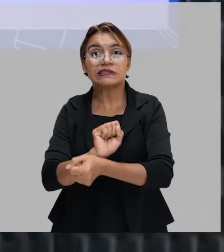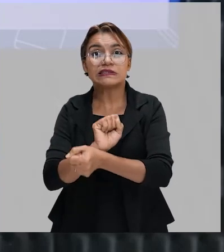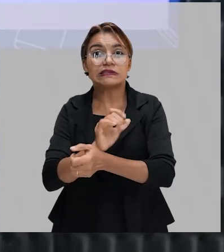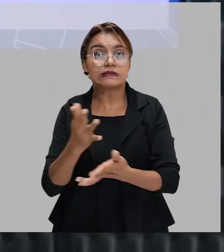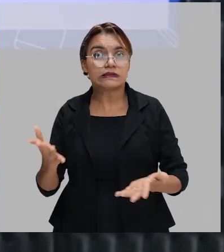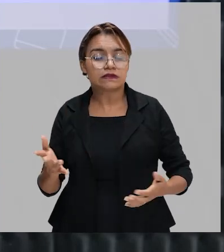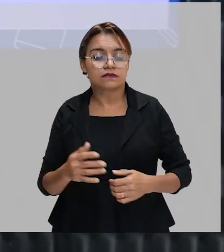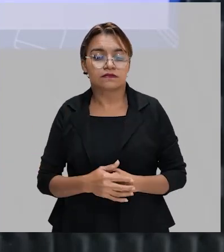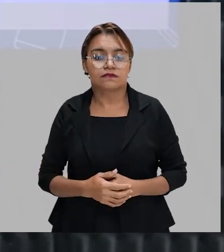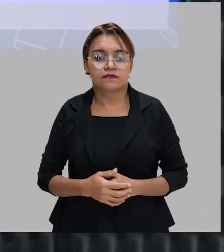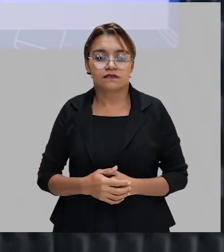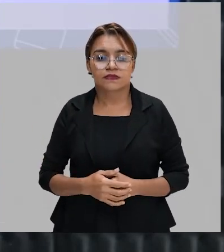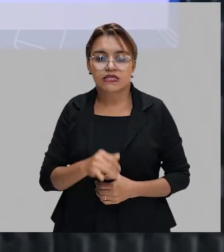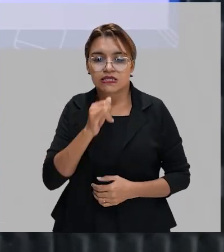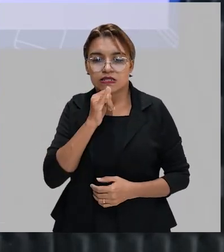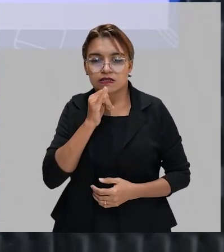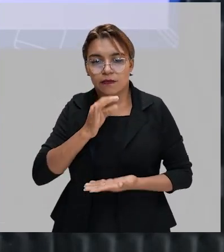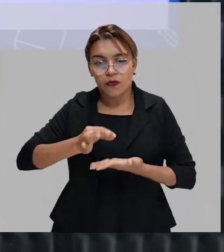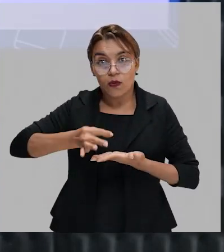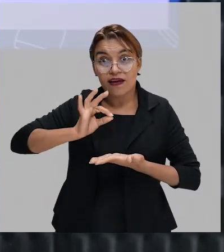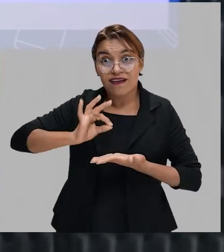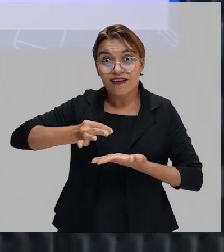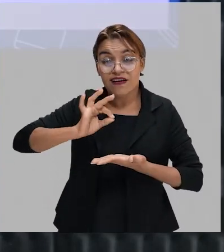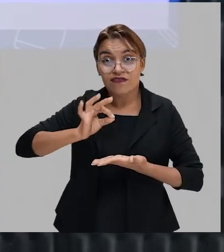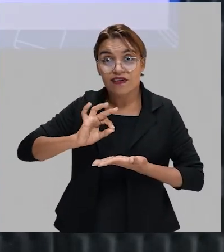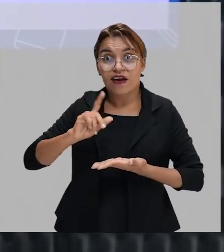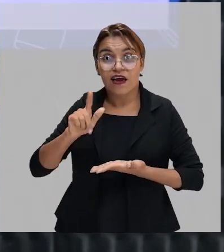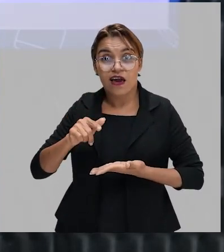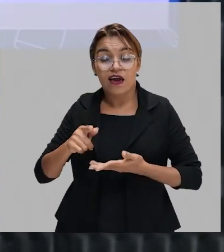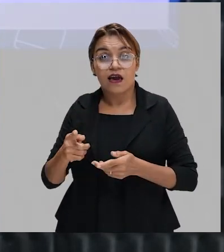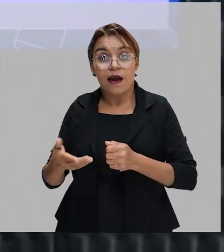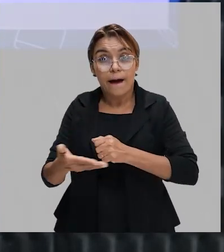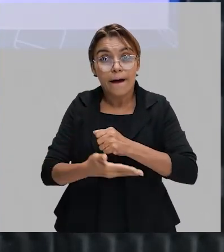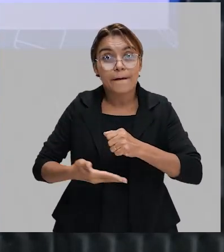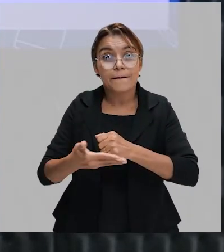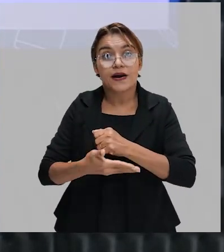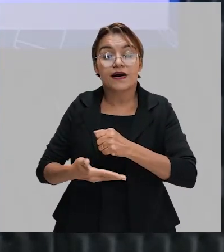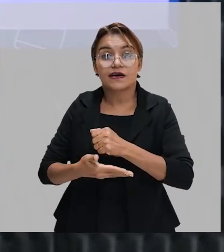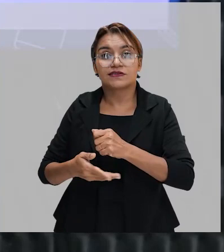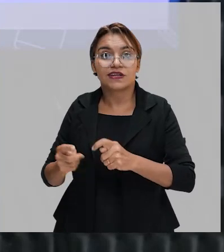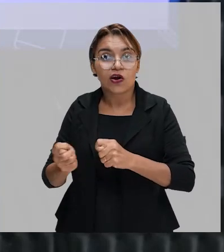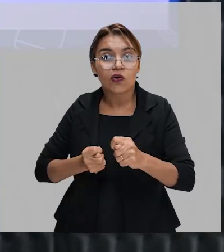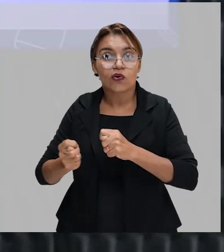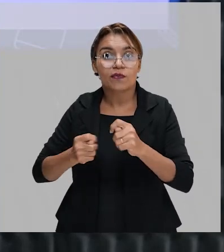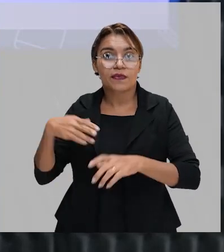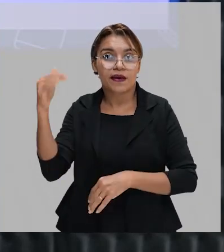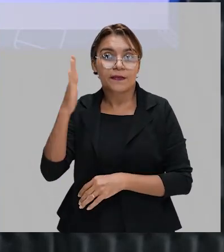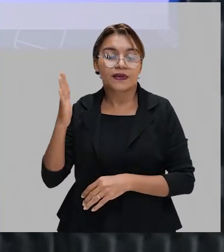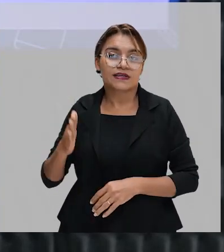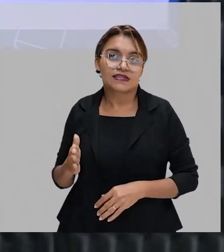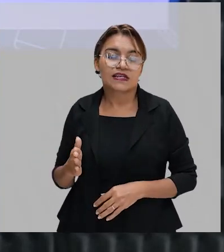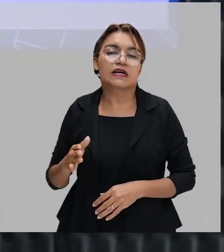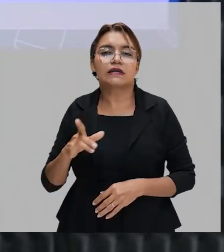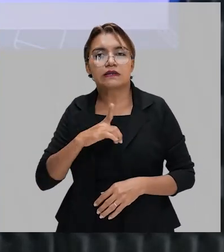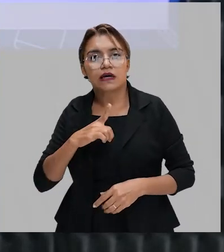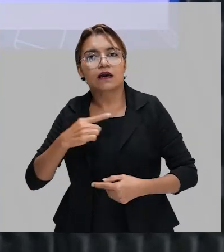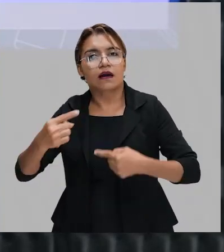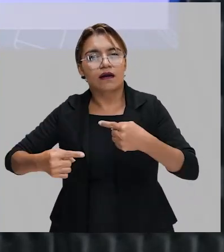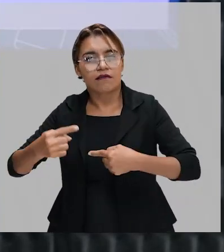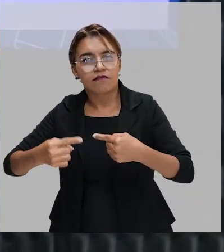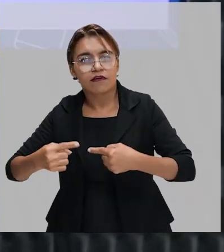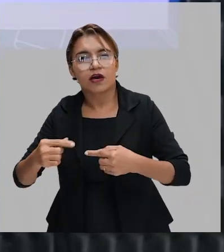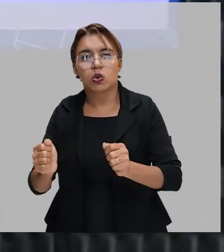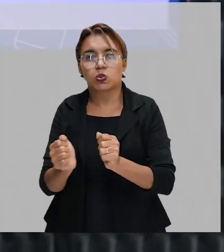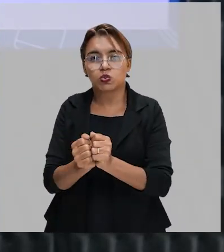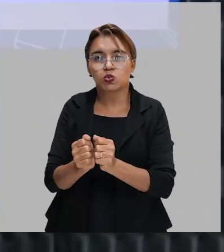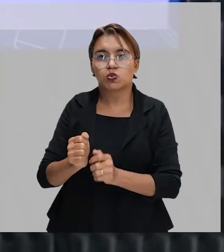Café é a base da economia brasileira. A gente vai chegar até também depois na política do café com leite,